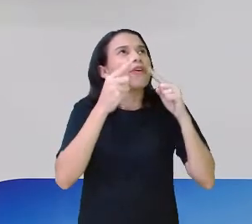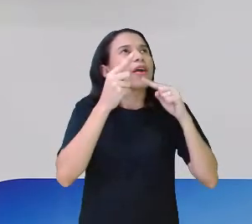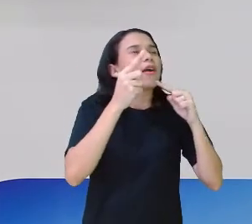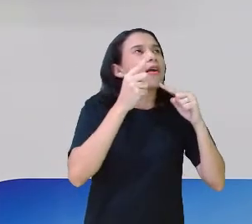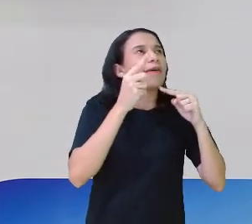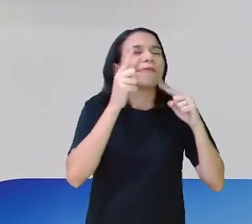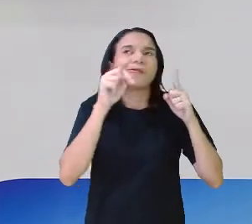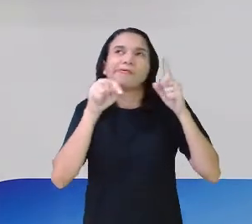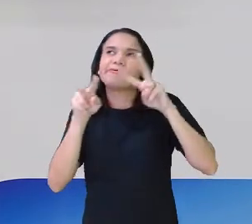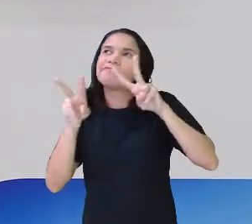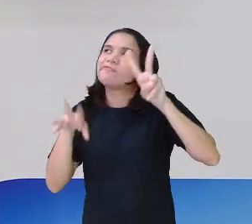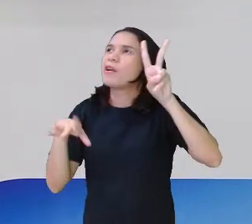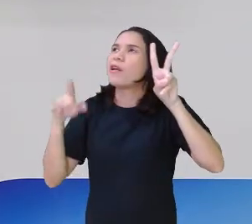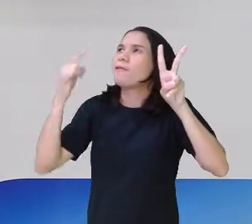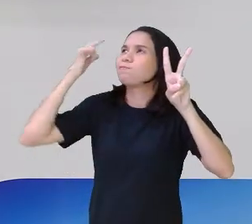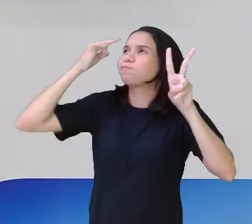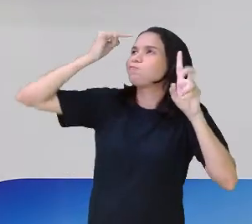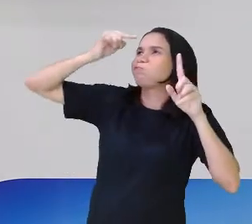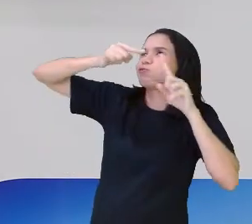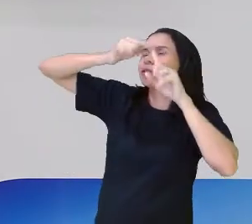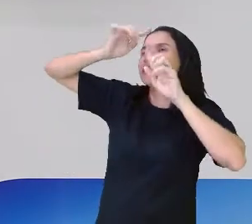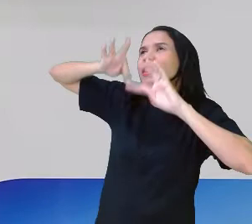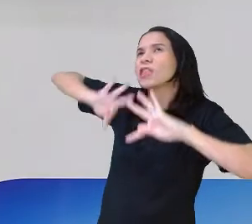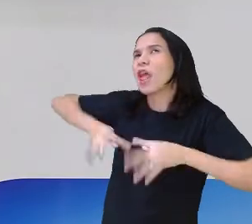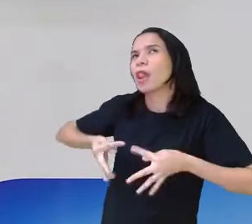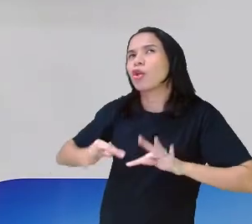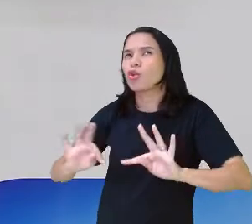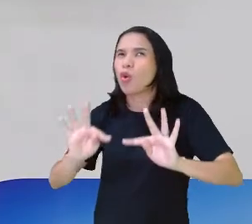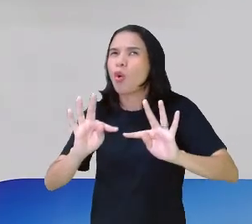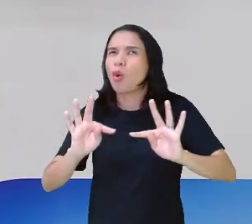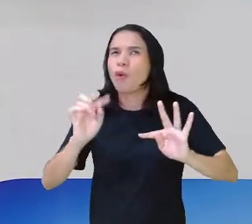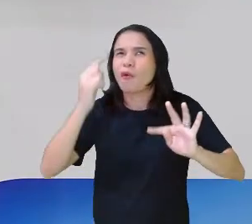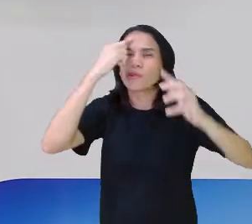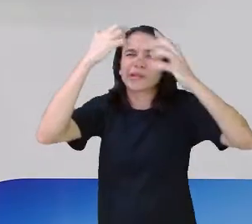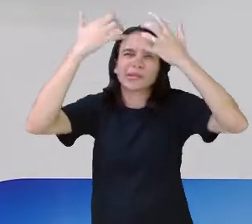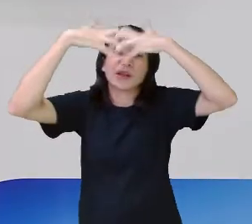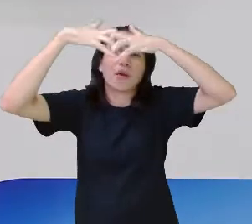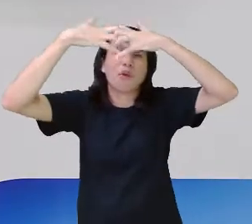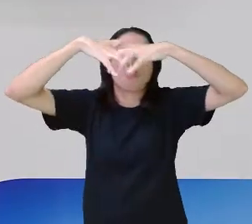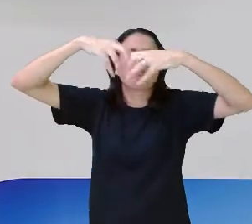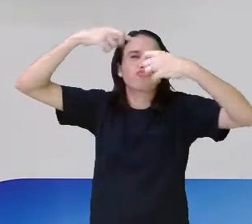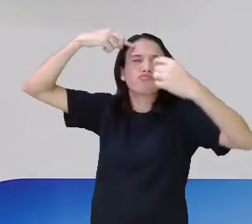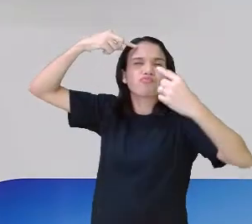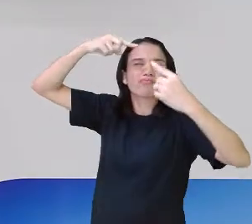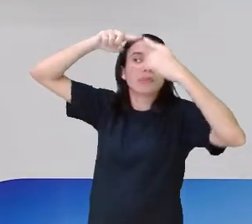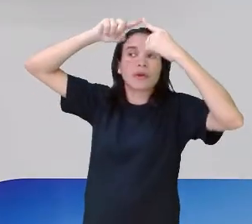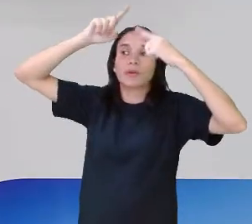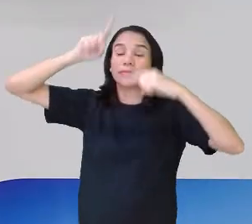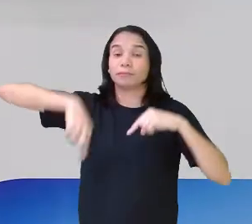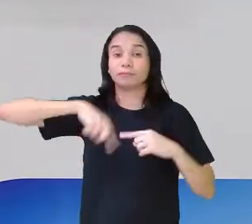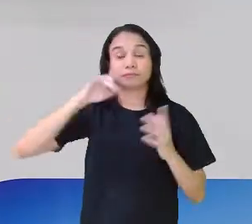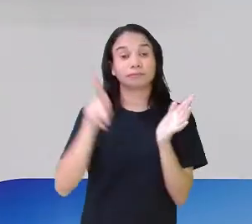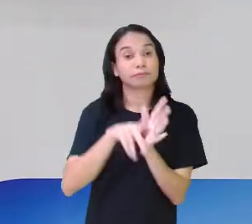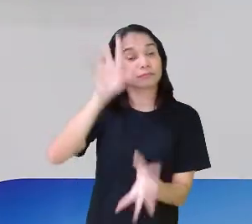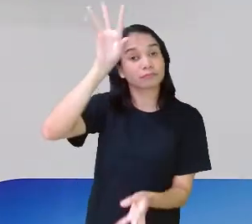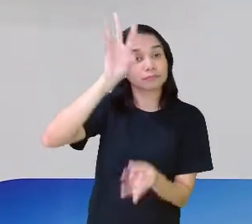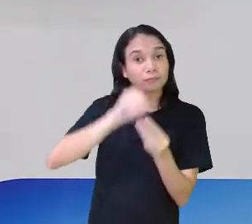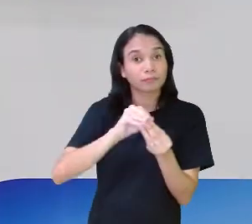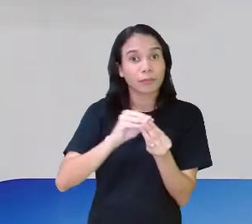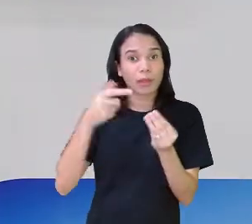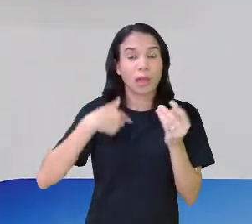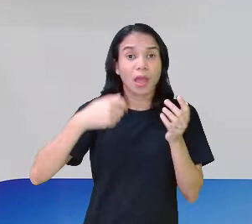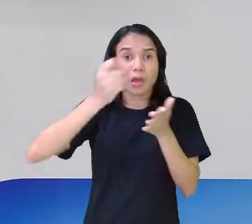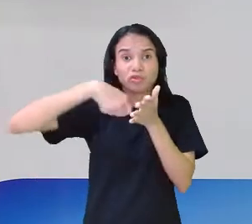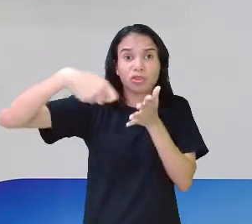vlog, tem coisa a ver com tecnologia. Então, acho que foi aquele raciocínio dele. E é isso mesmo. Em resumo, eu escrevi